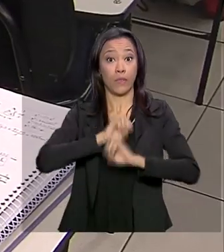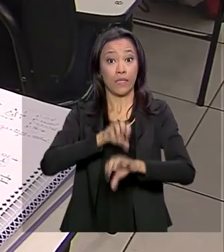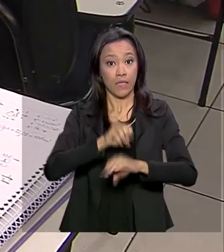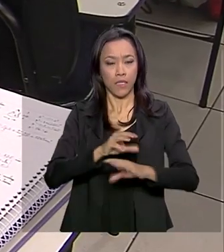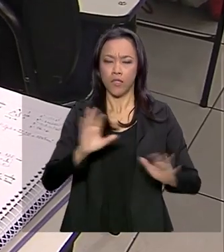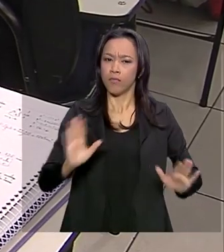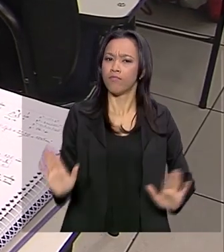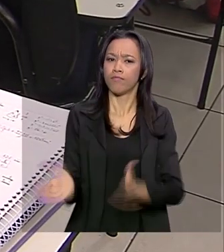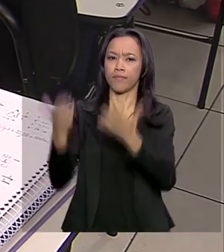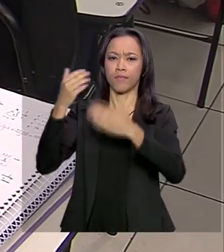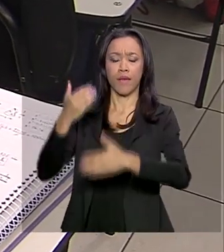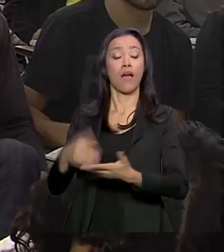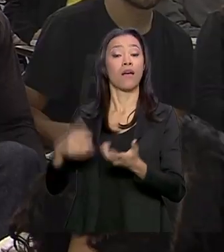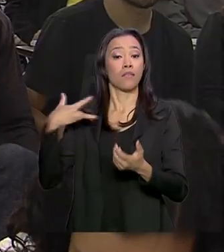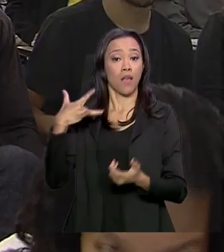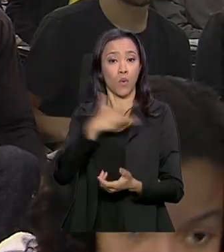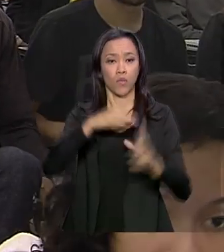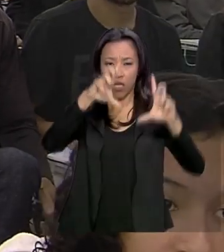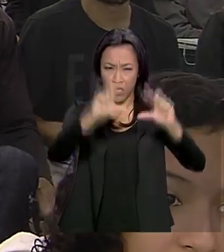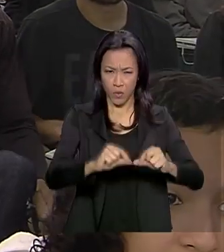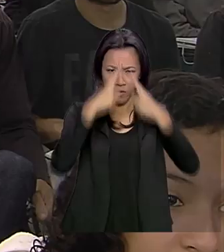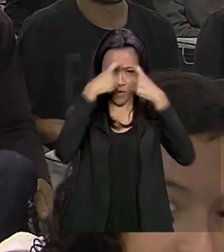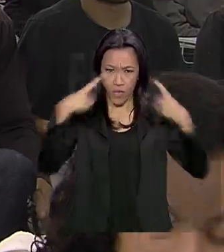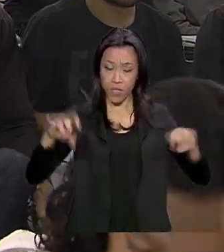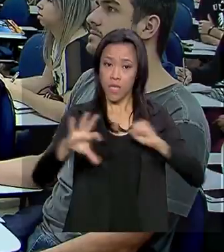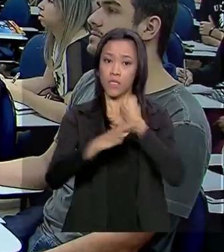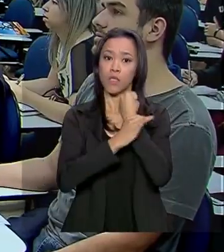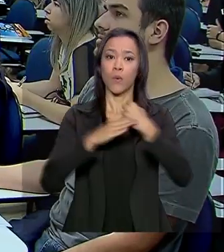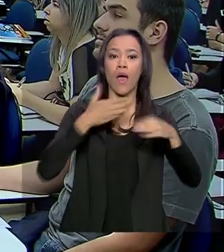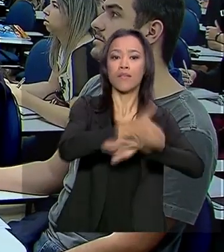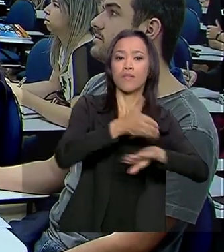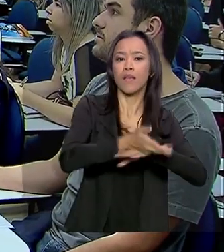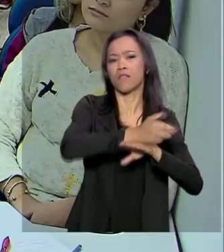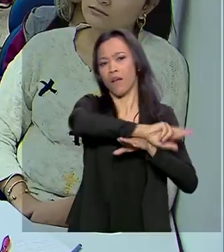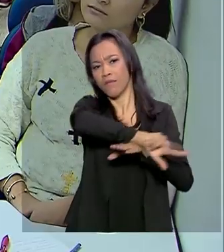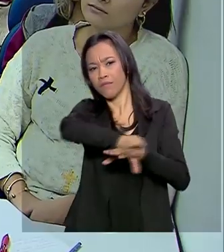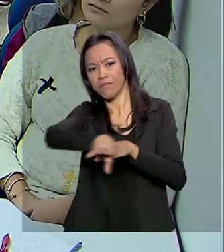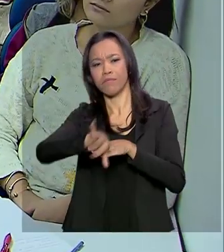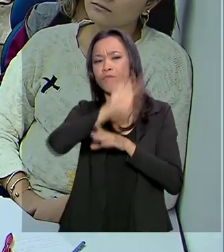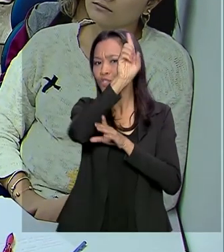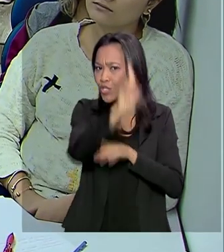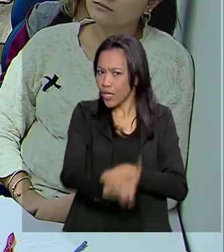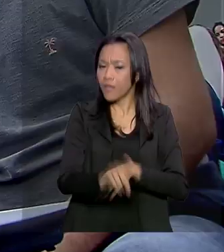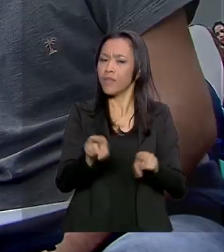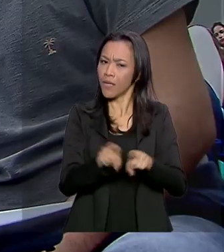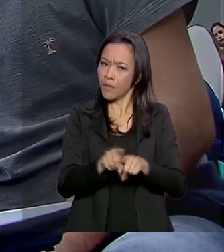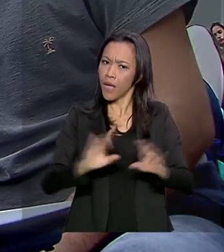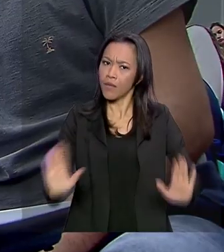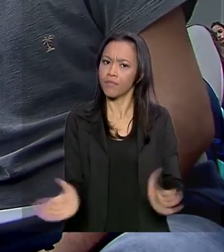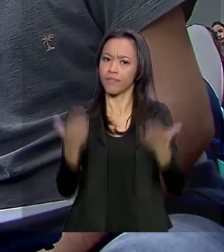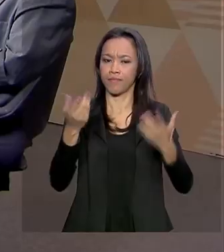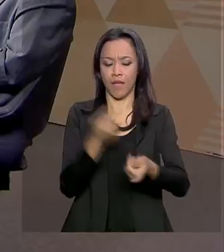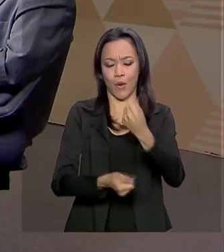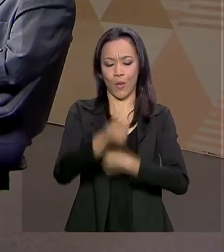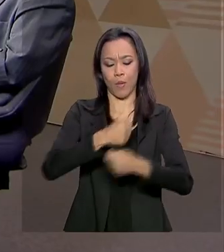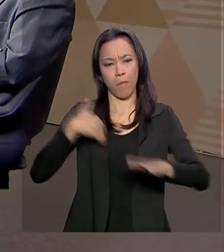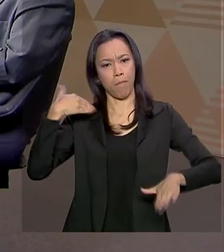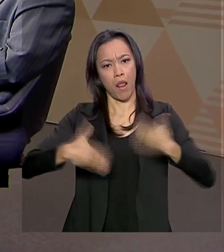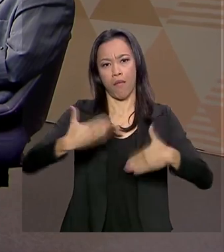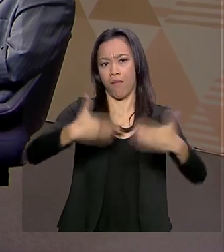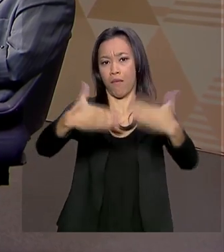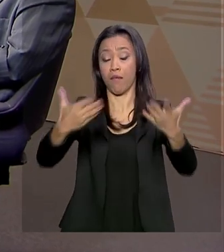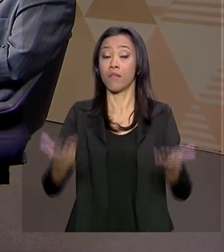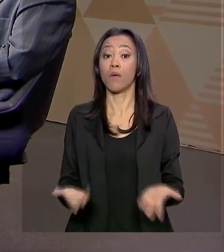promove a saúde, diminui a violência e garante o acesso a outros direitos, além de fazer a economia crescer. Para